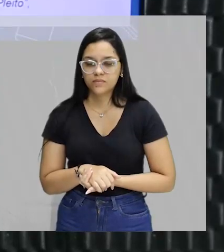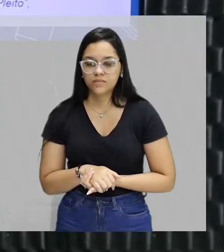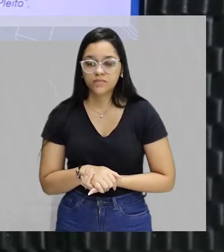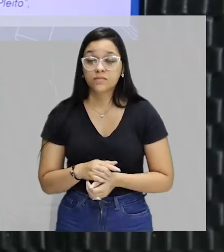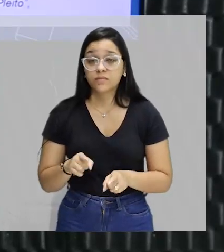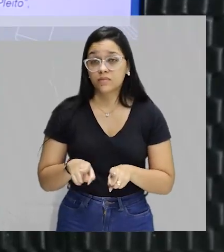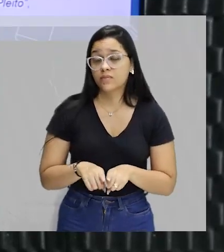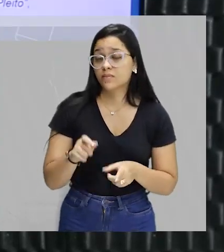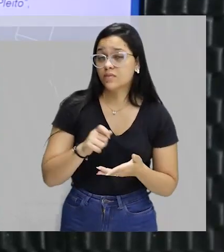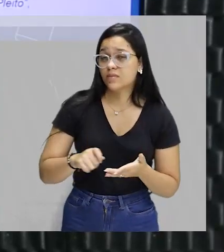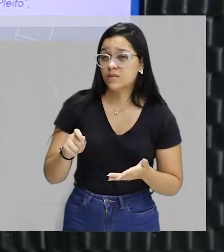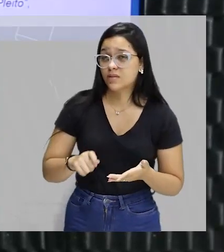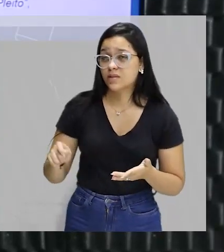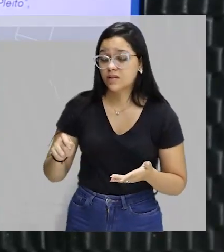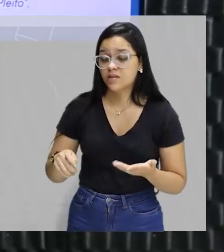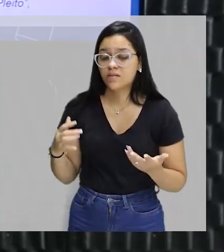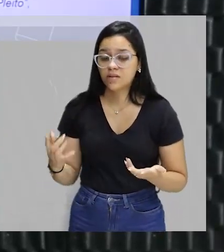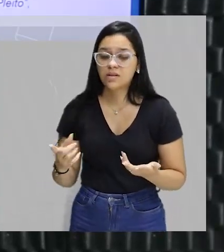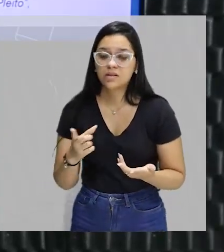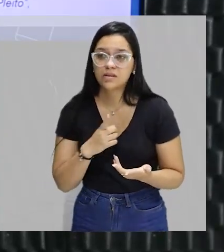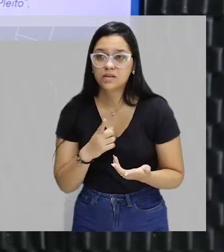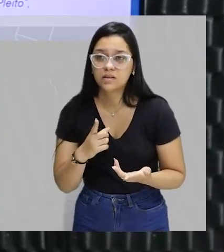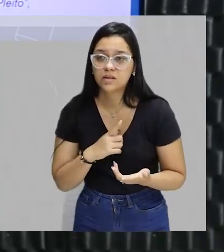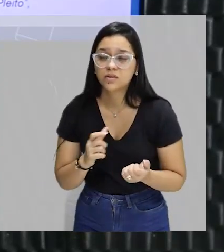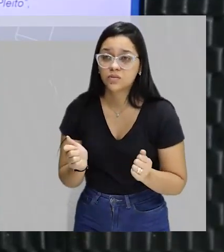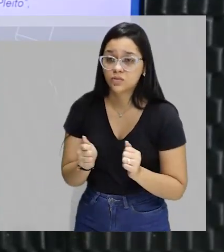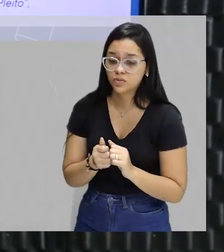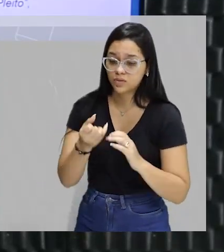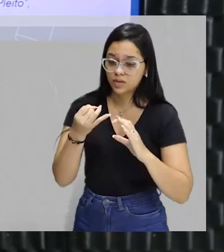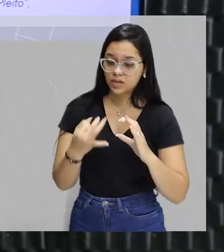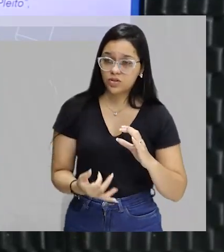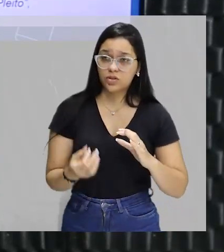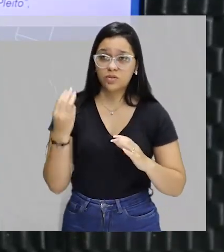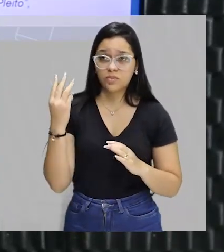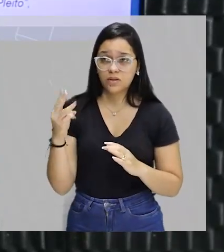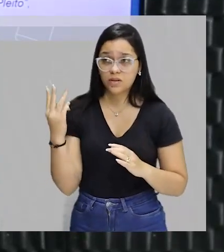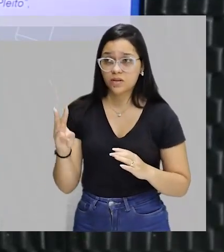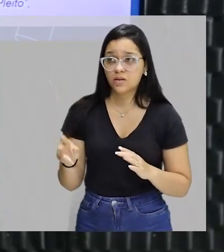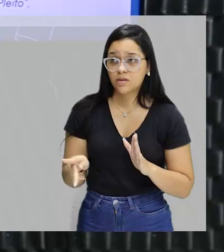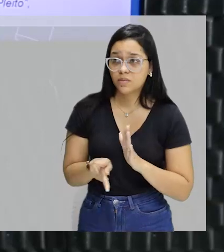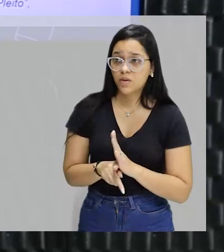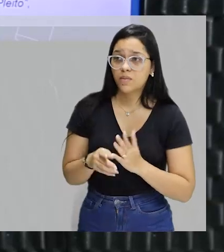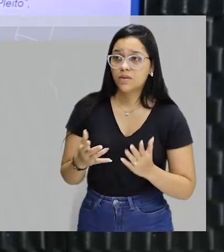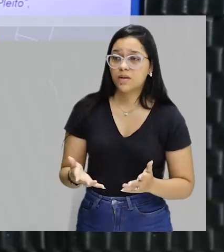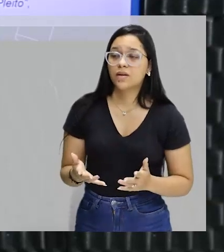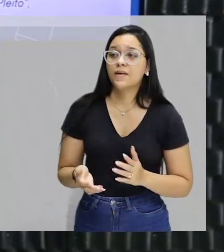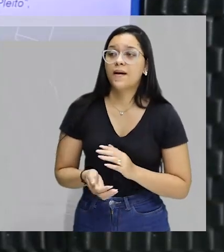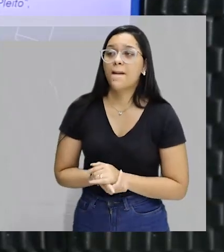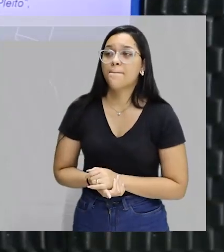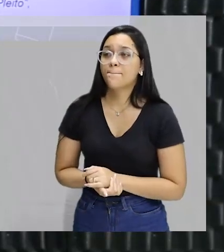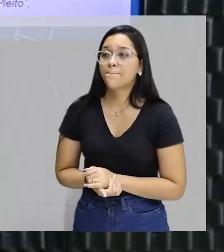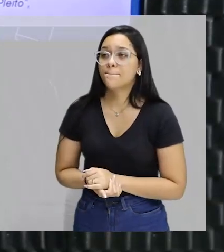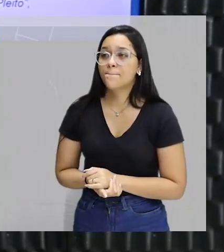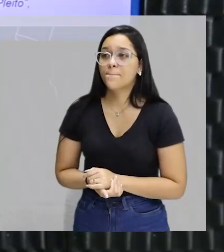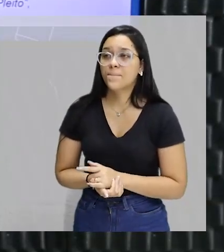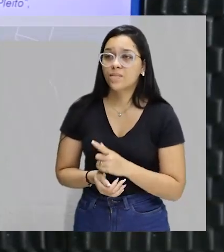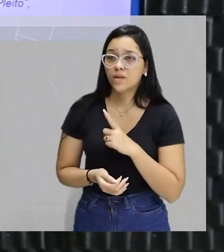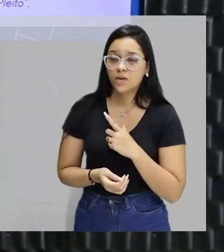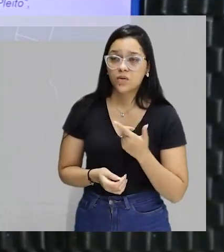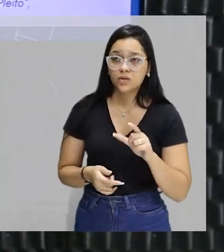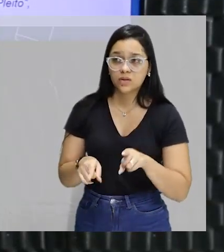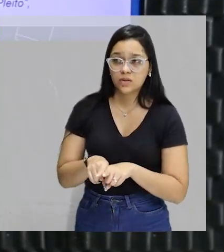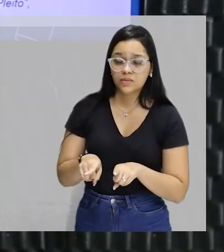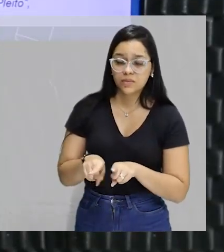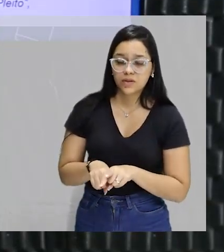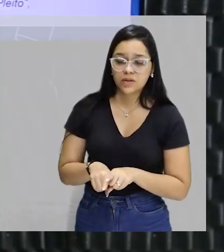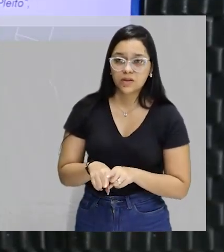E aí ele escreve magistralmente com a característica maranhense. Ele é da Baixada. Trabalhou com outro ícone do